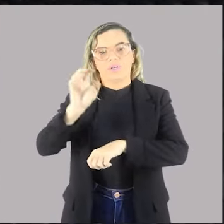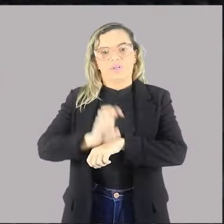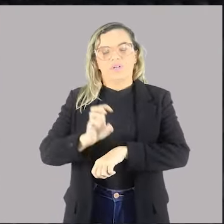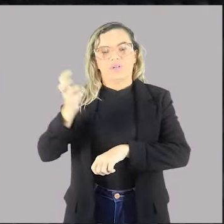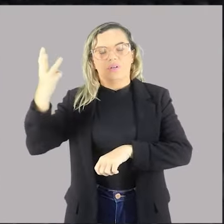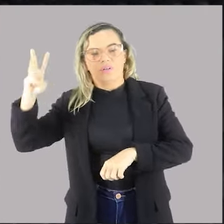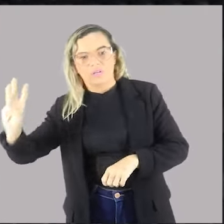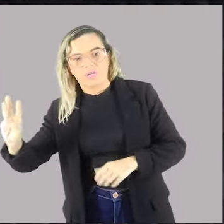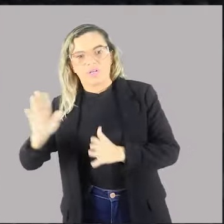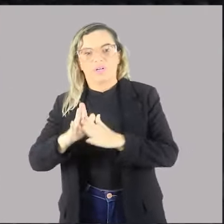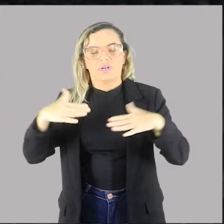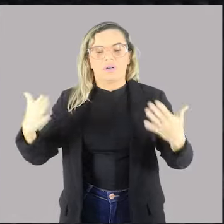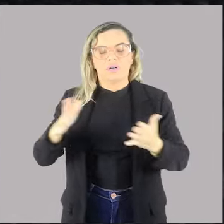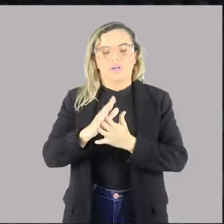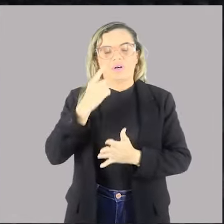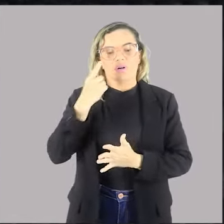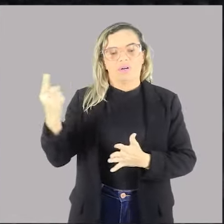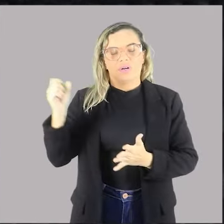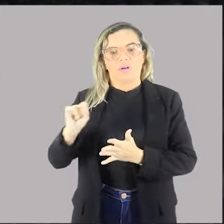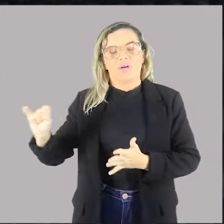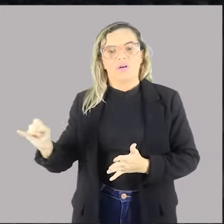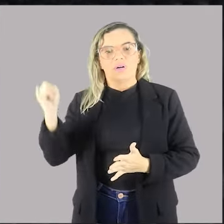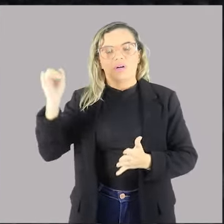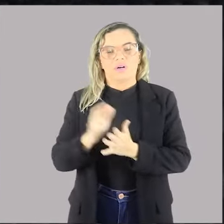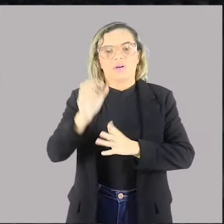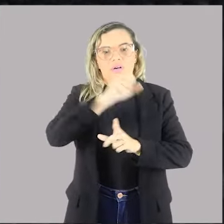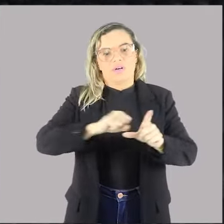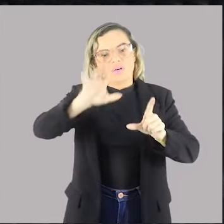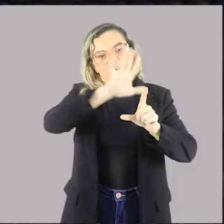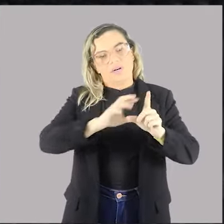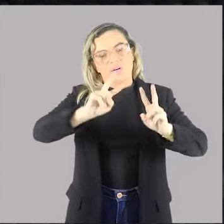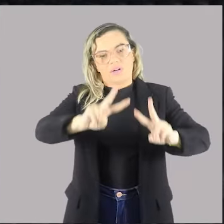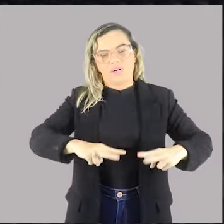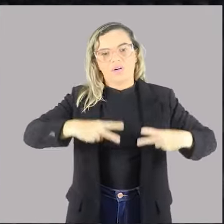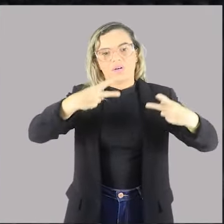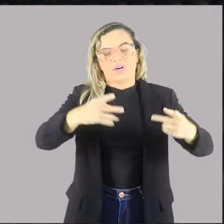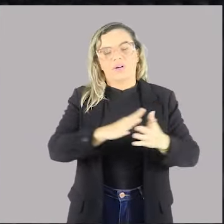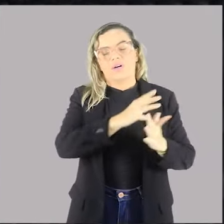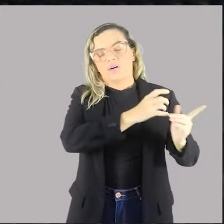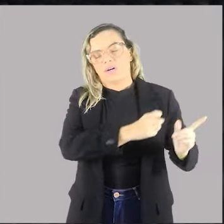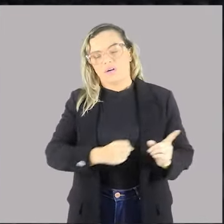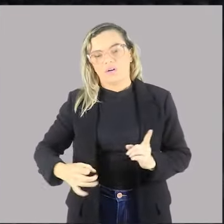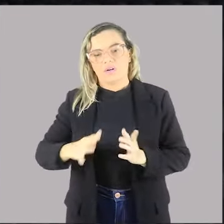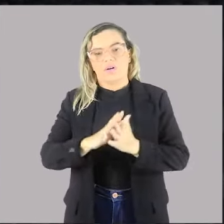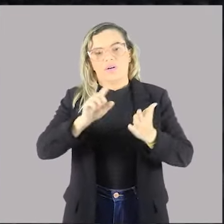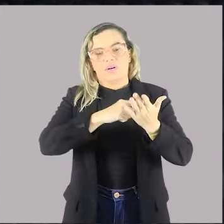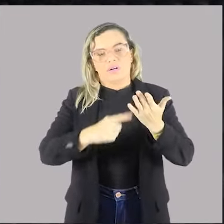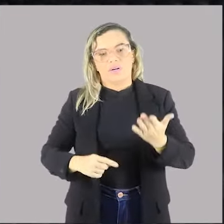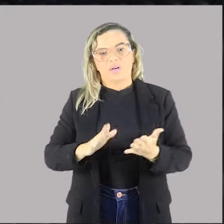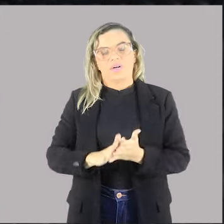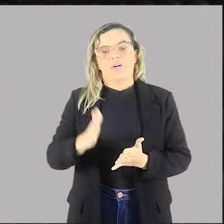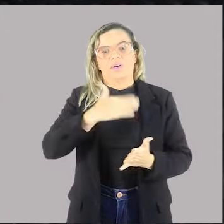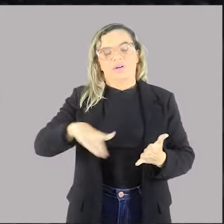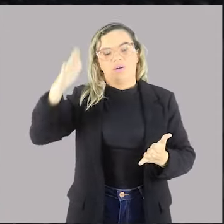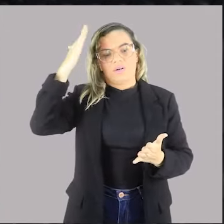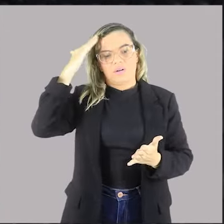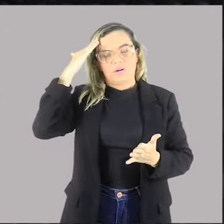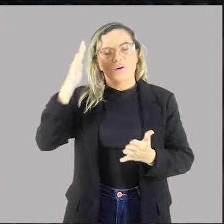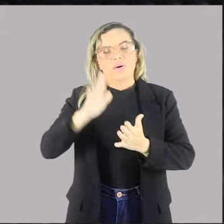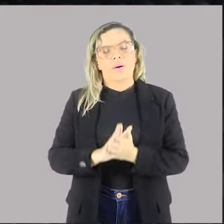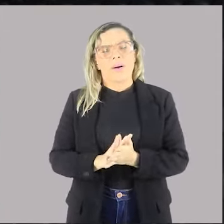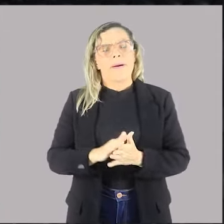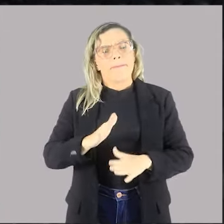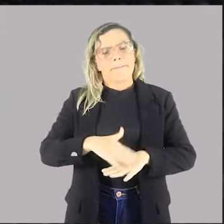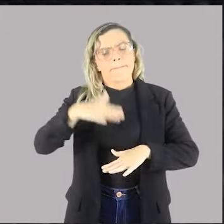É importante que você observe aqui no QR Code e no link da descrição as apostilas para entender um pouco mais das nossas aulas.